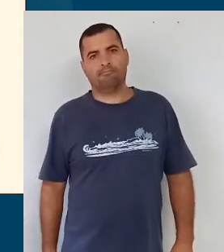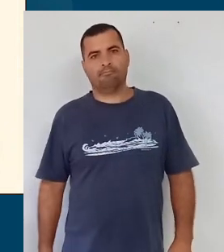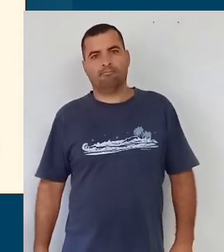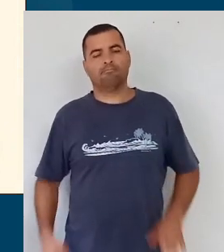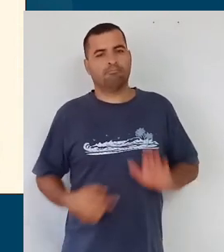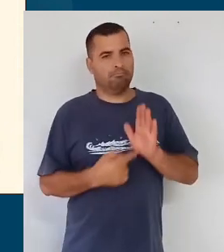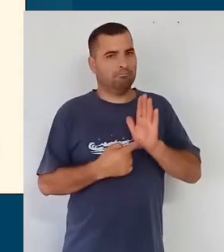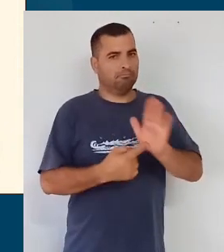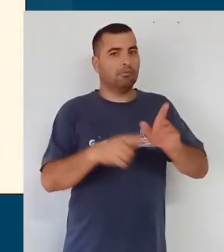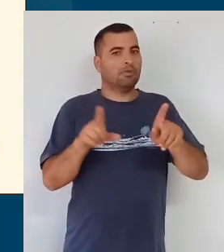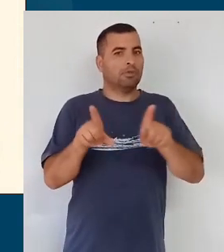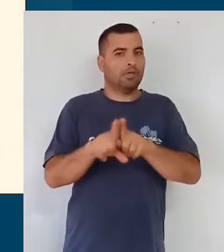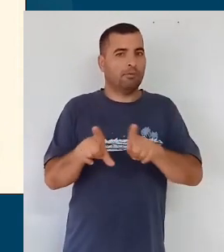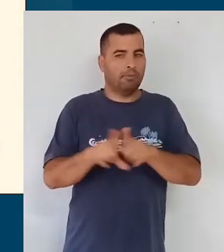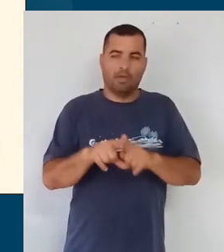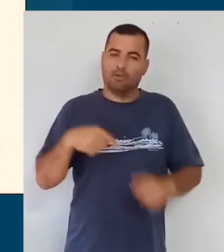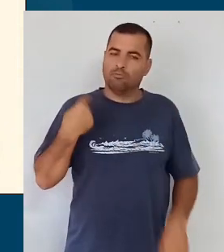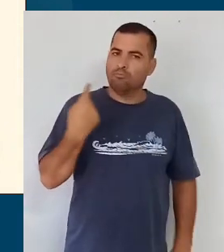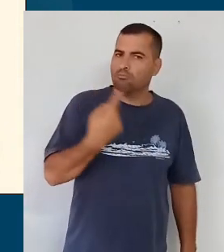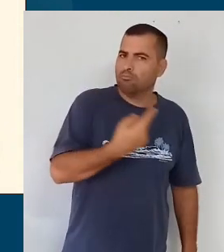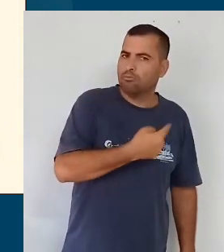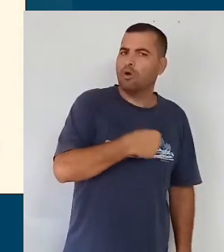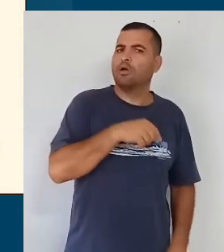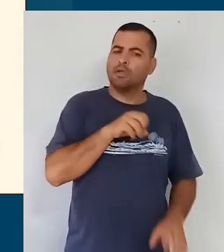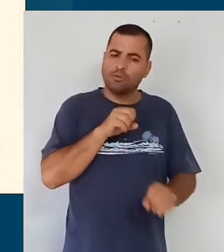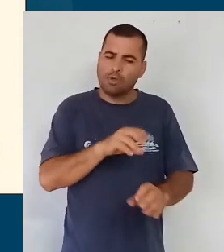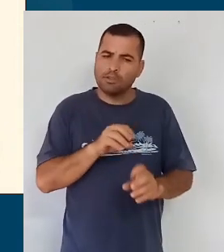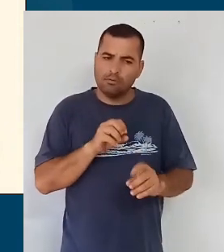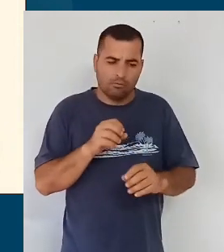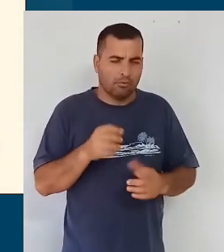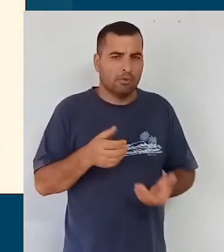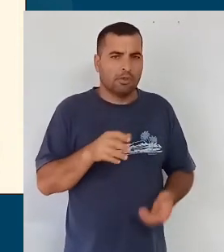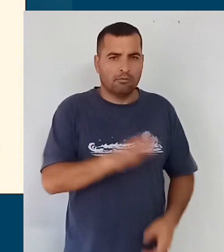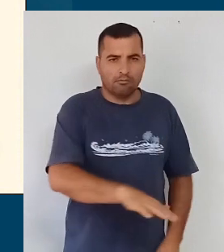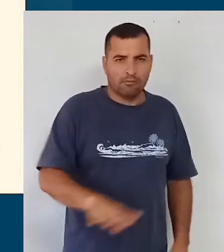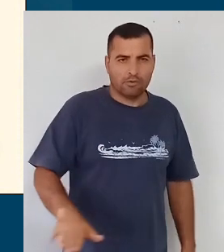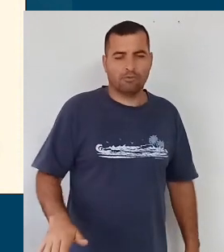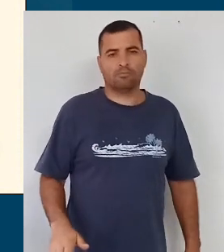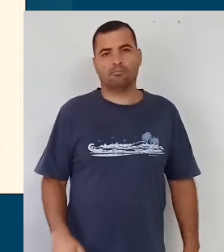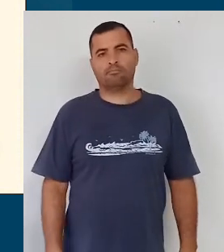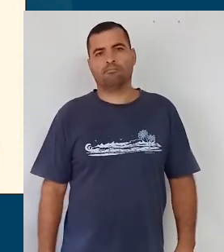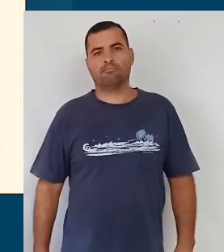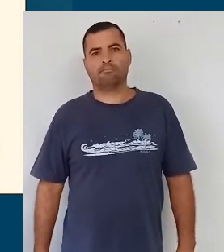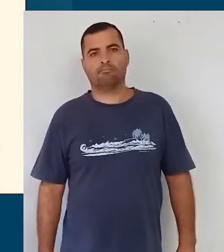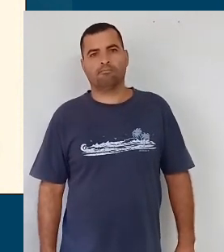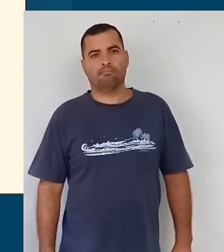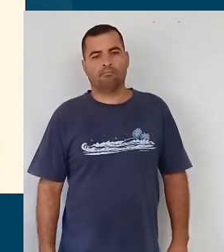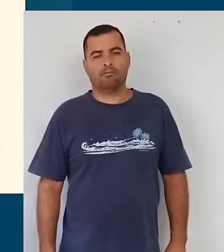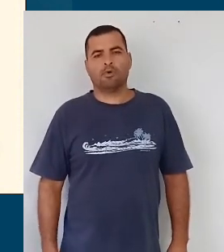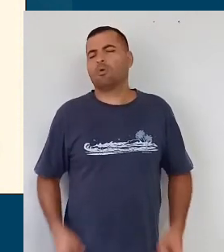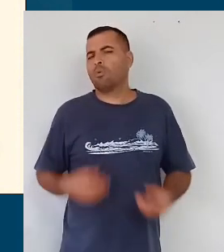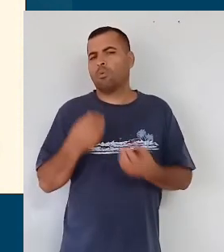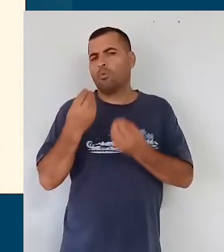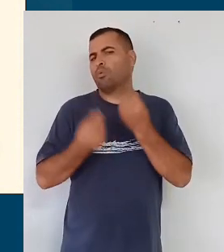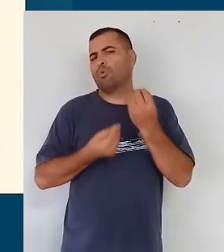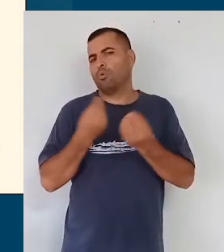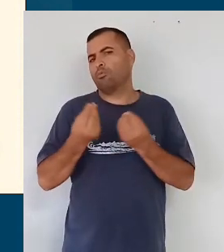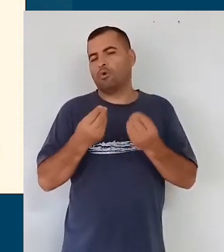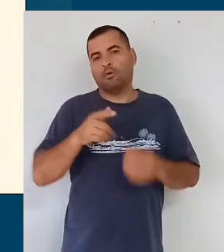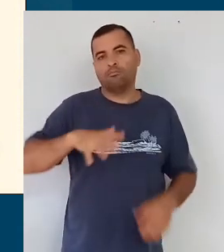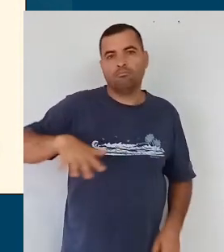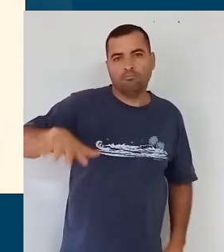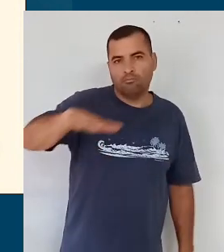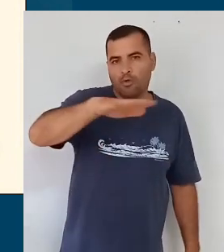trouxemos também para a especificidade da educação infantil, pensando como a gente